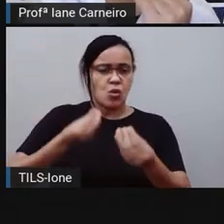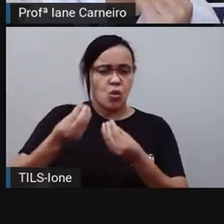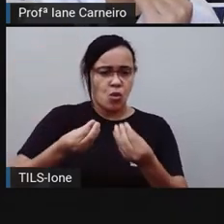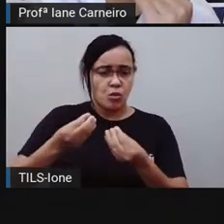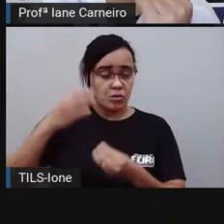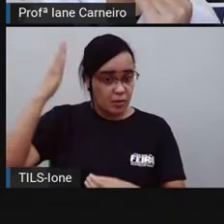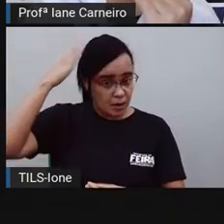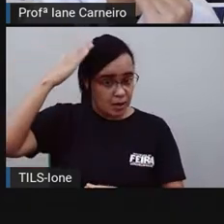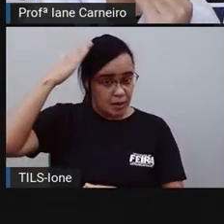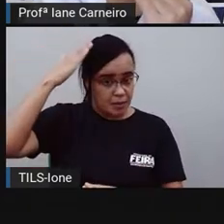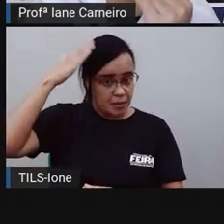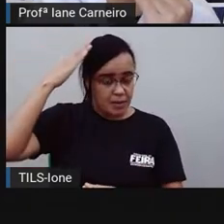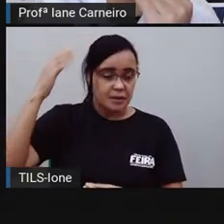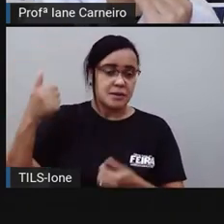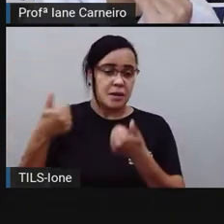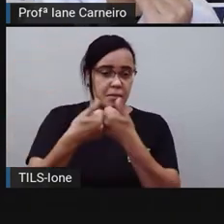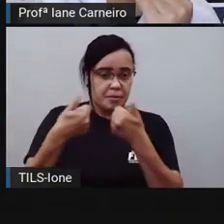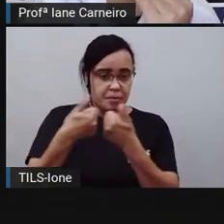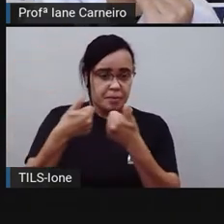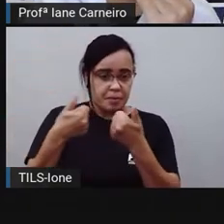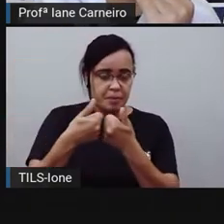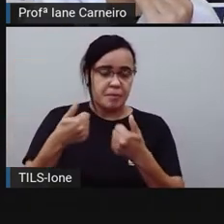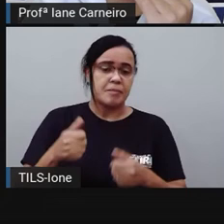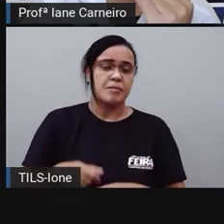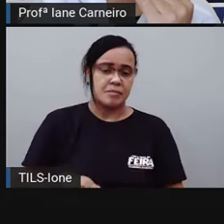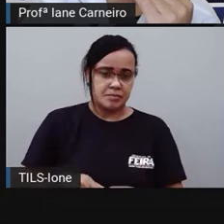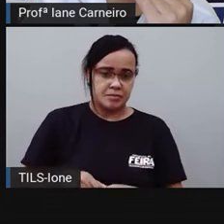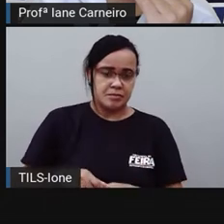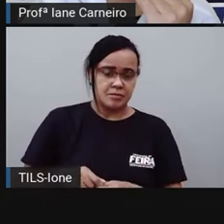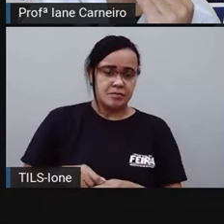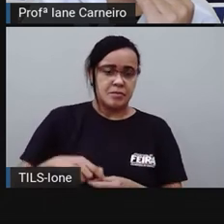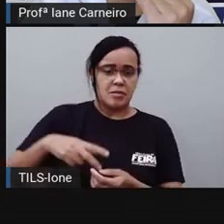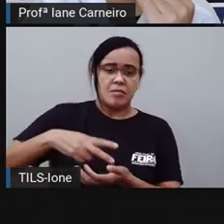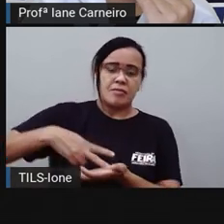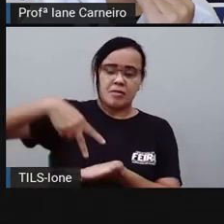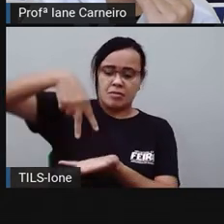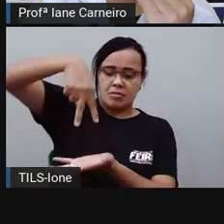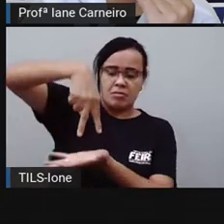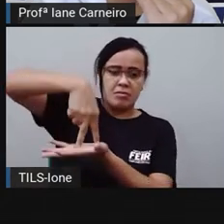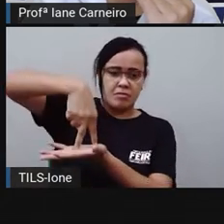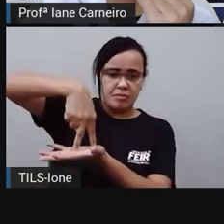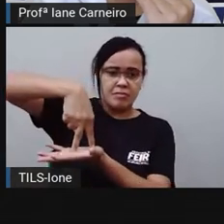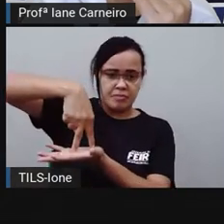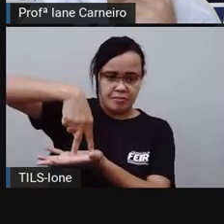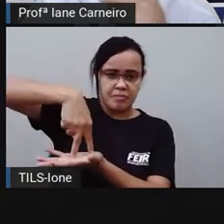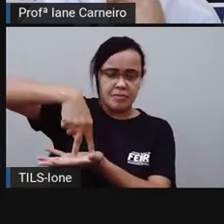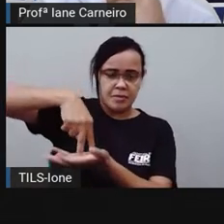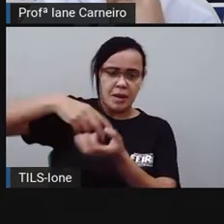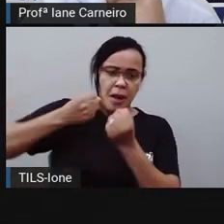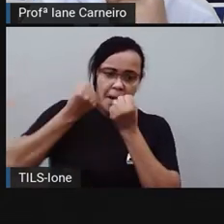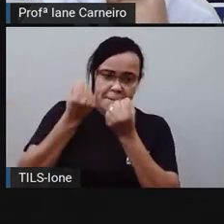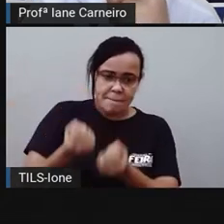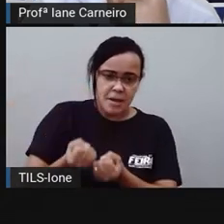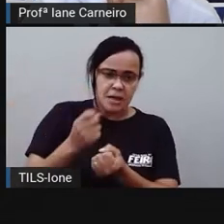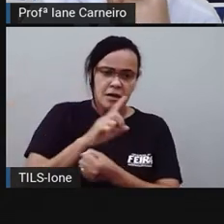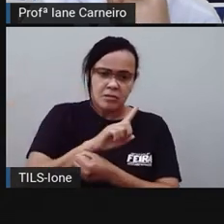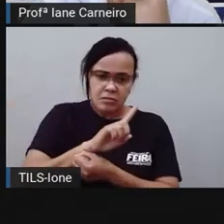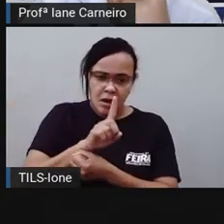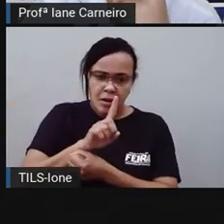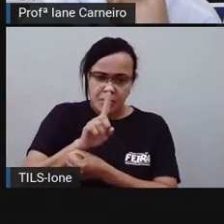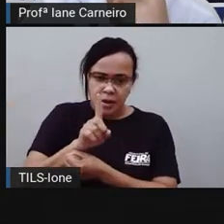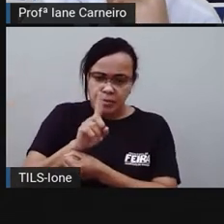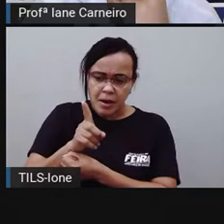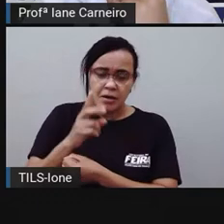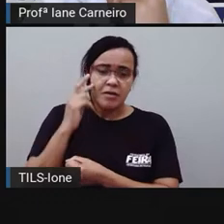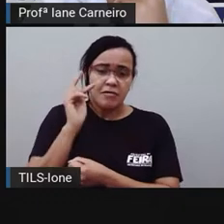da criança. criança fica aqui em pé, ó, da balança, se pesando e a moça medindo a altura. E aqui, ó,